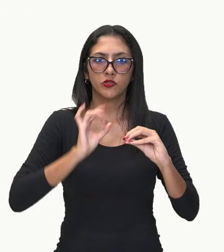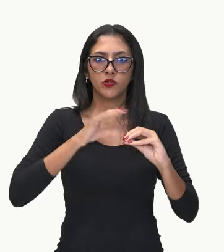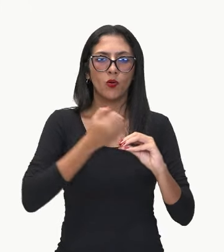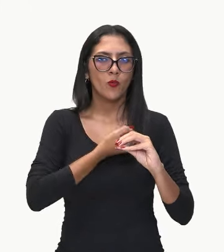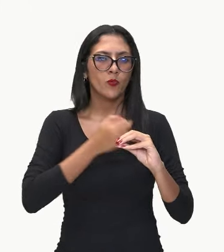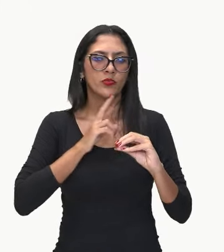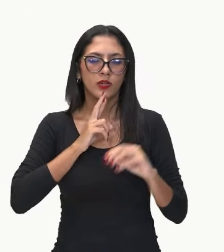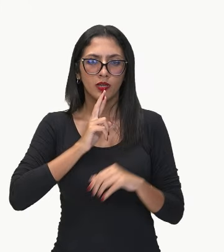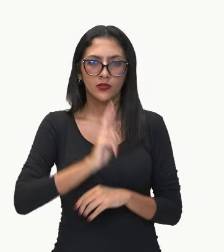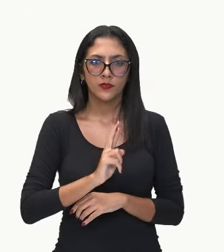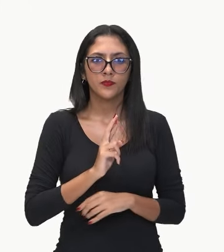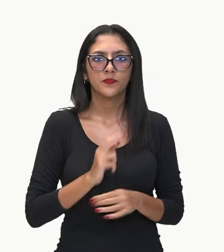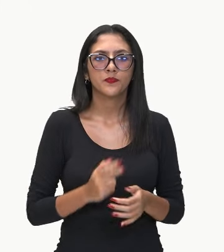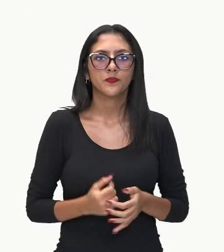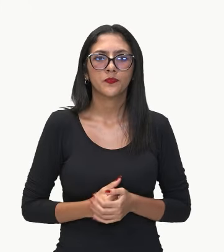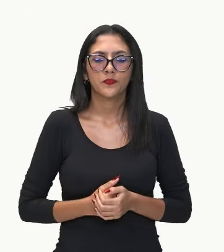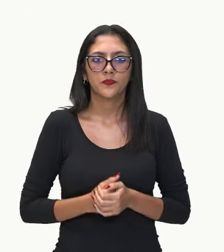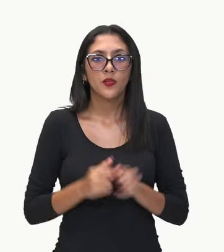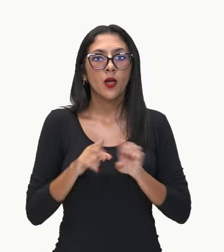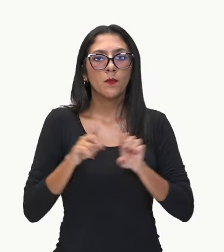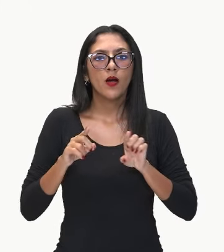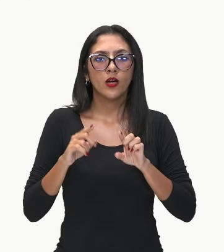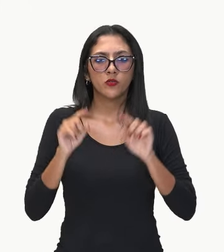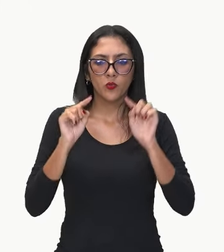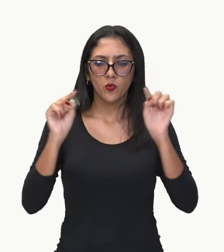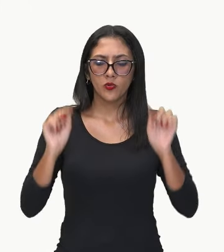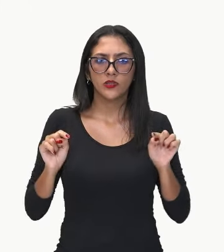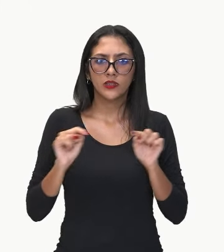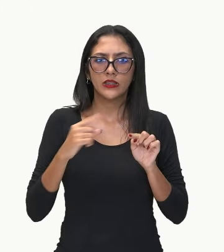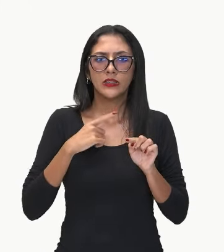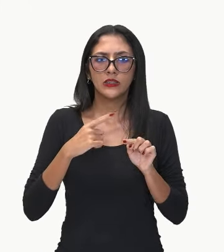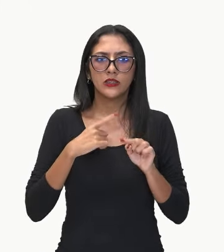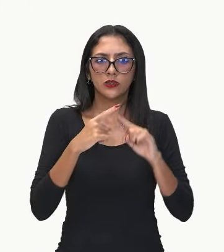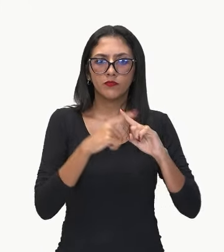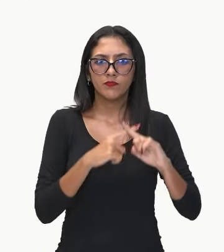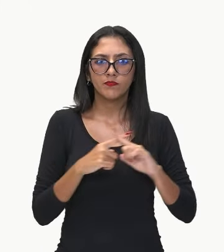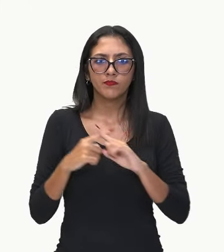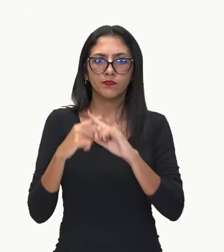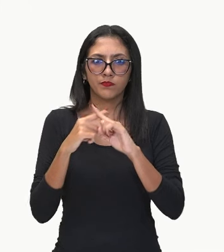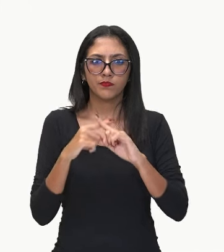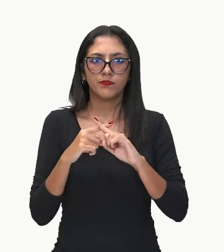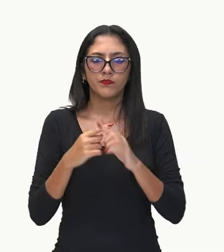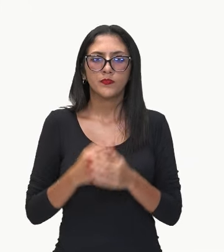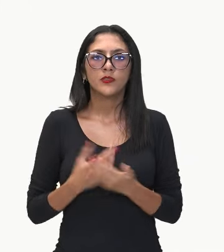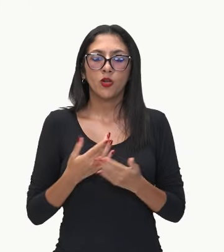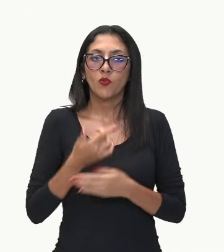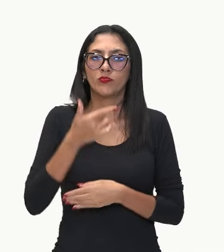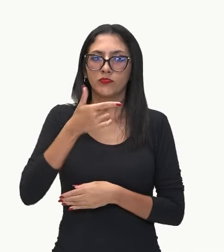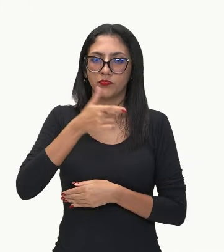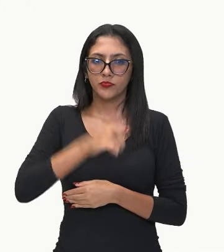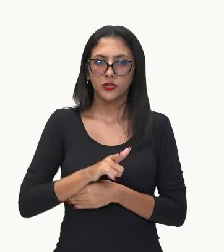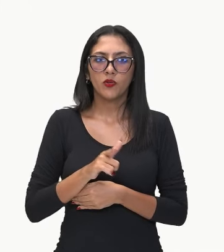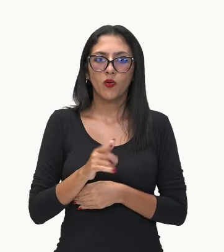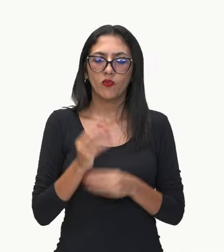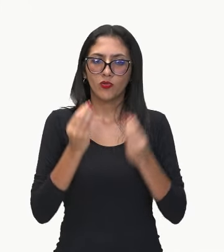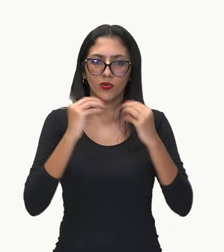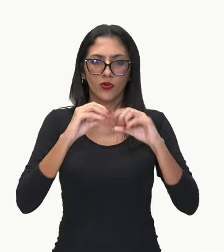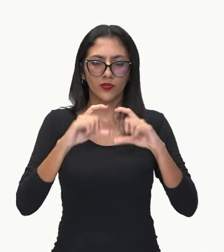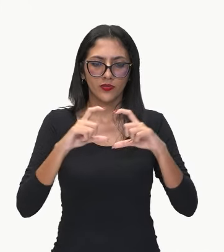resultado. Mas aqui dentro do colchete, o eu tenho? Eu tenho uma multiplicação por 2. Então, eu vou ter que colocar.